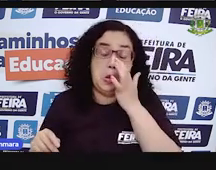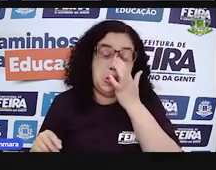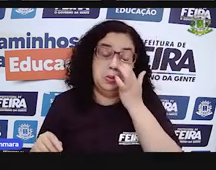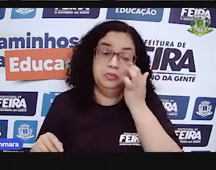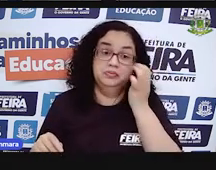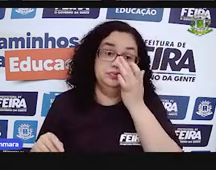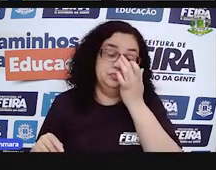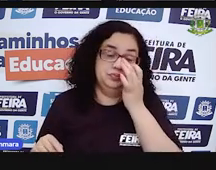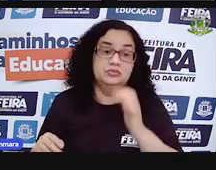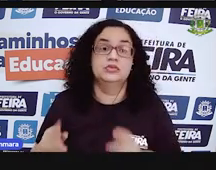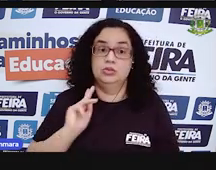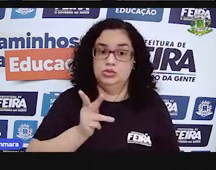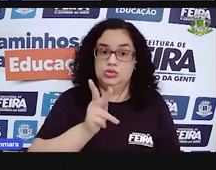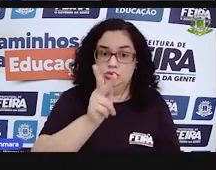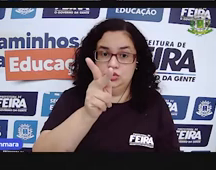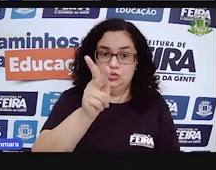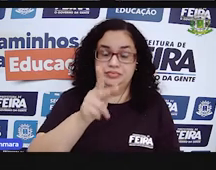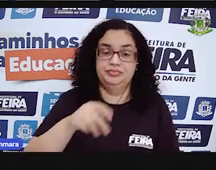Vamos lá?